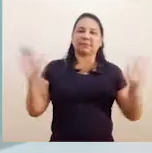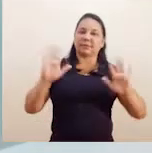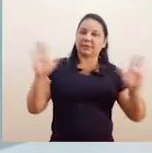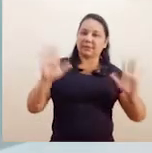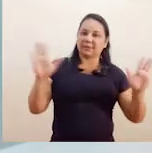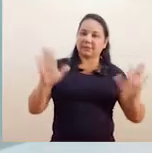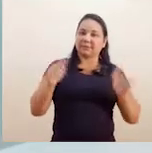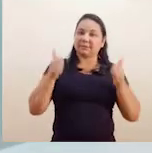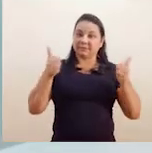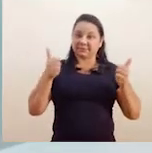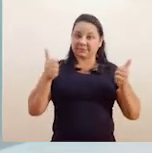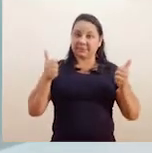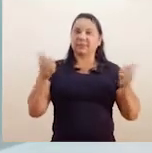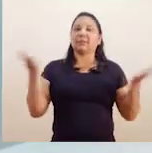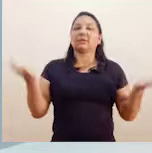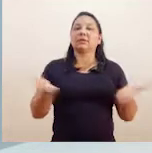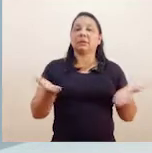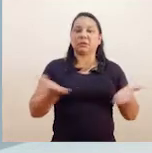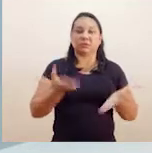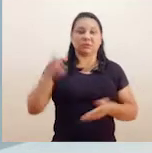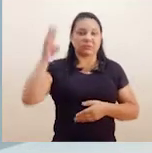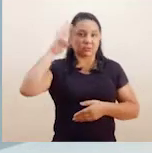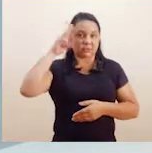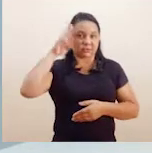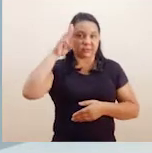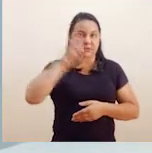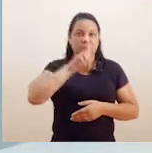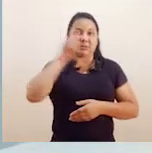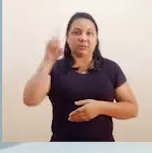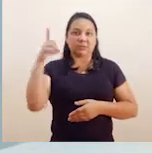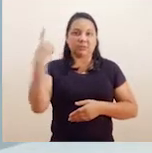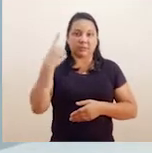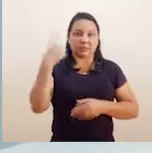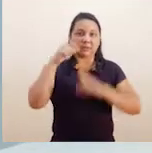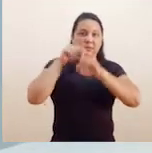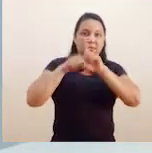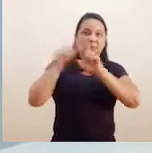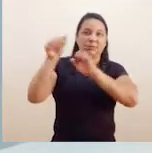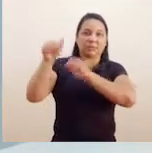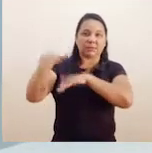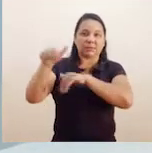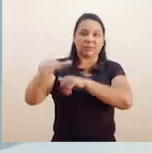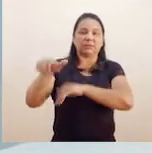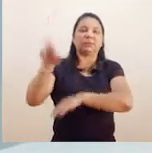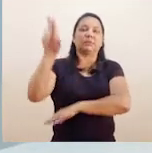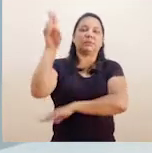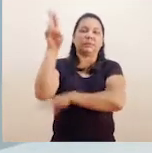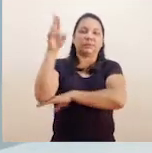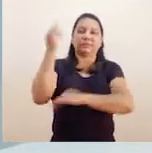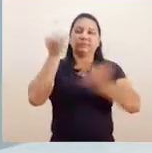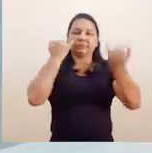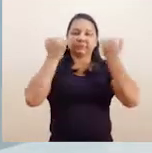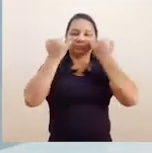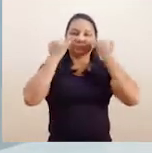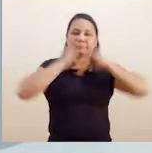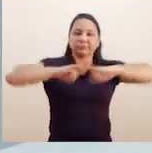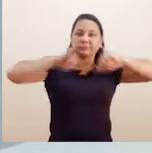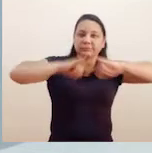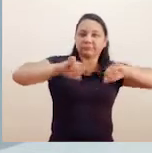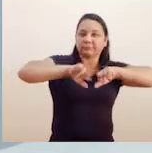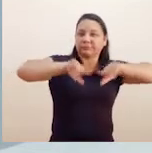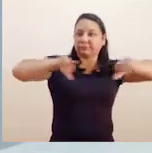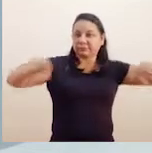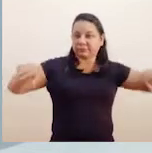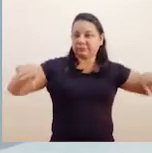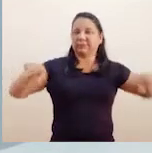Olá, tudo bem com você? Hoje é terça-feira, dia 1º de setembro e o Unifap Notícias de hoje traz os destaques